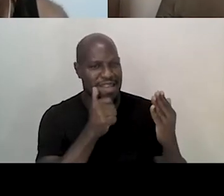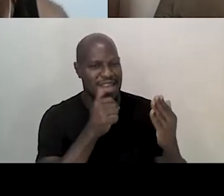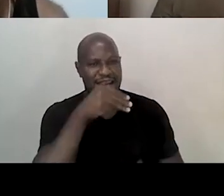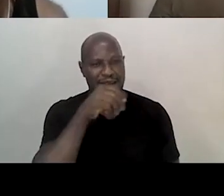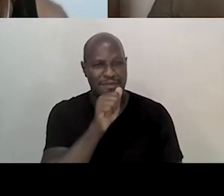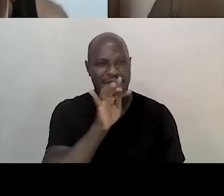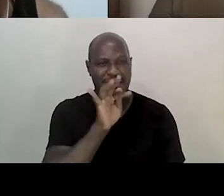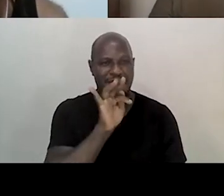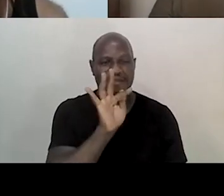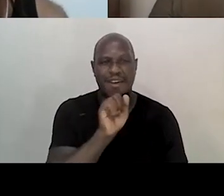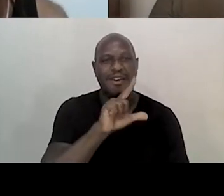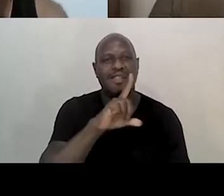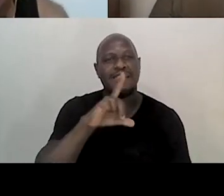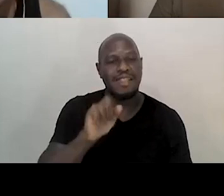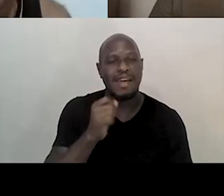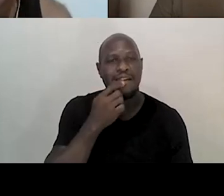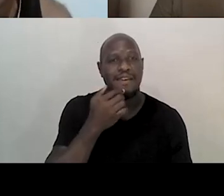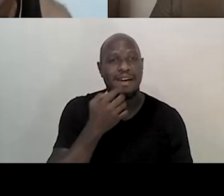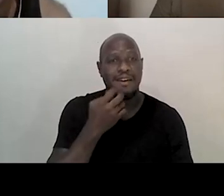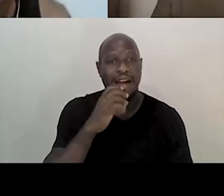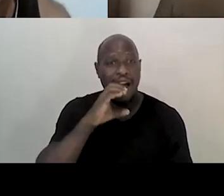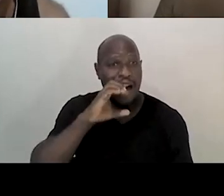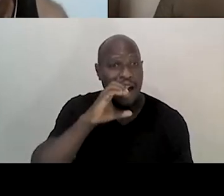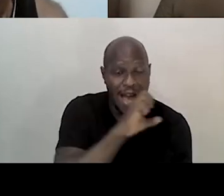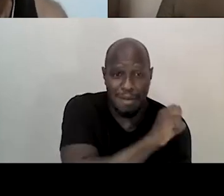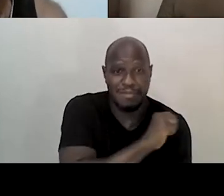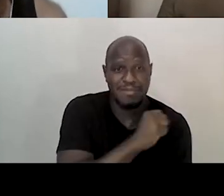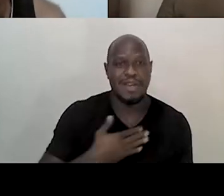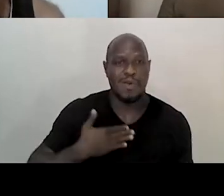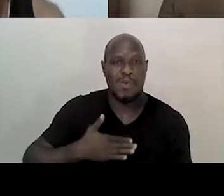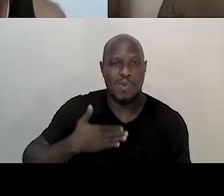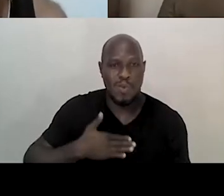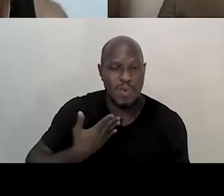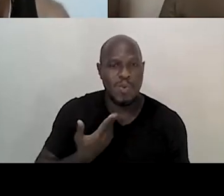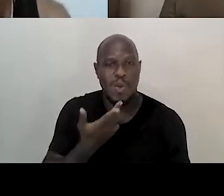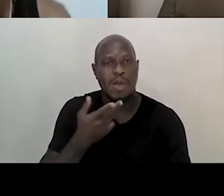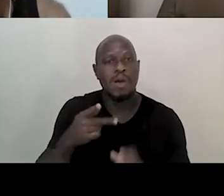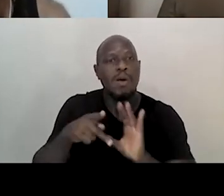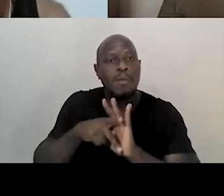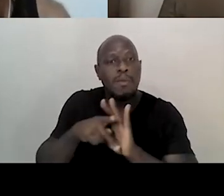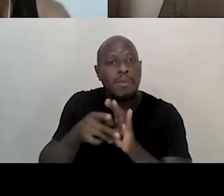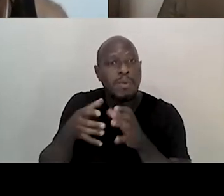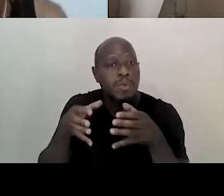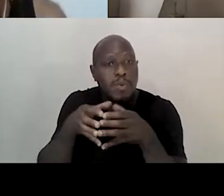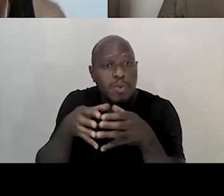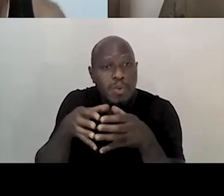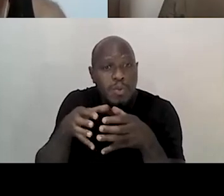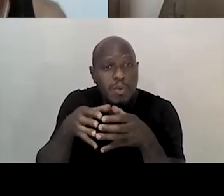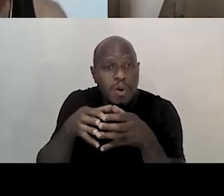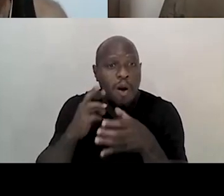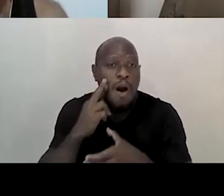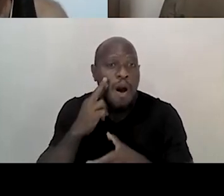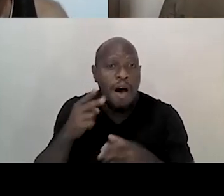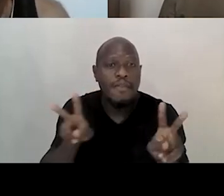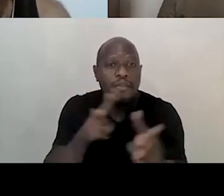porque eu gostaria que eu sou integrante do Grupo Rosa dos Ventos, de circo e teatro,